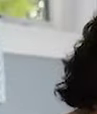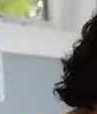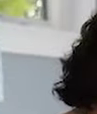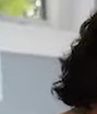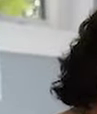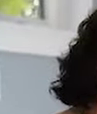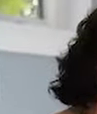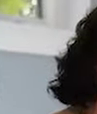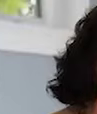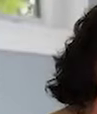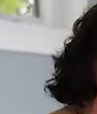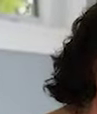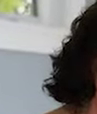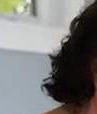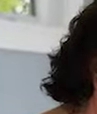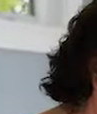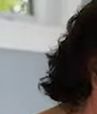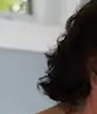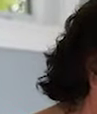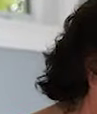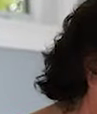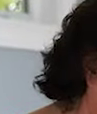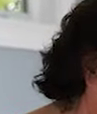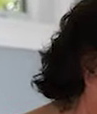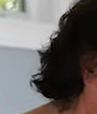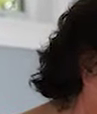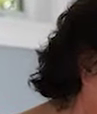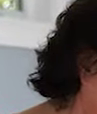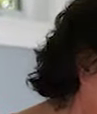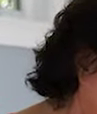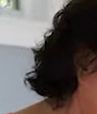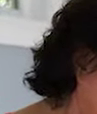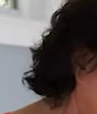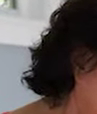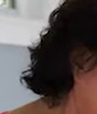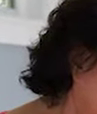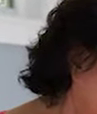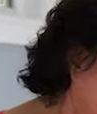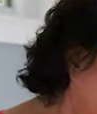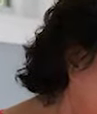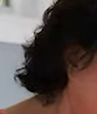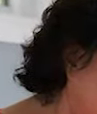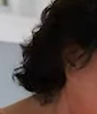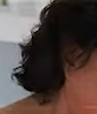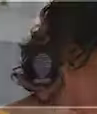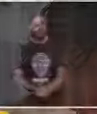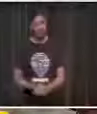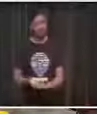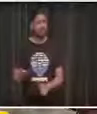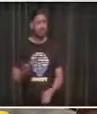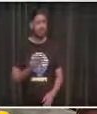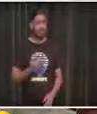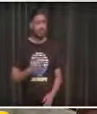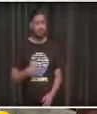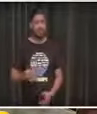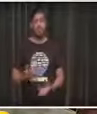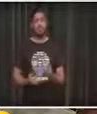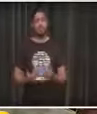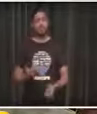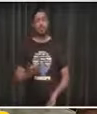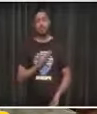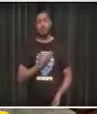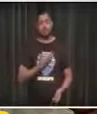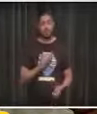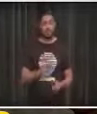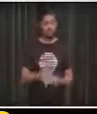combinar? É mãe, né? Mas não está ajudando. É fogo amigo, como se diz. Ou